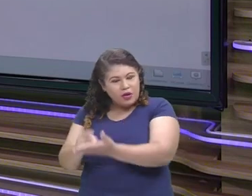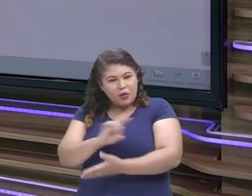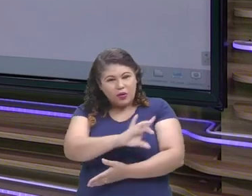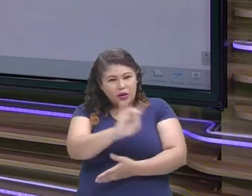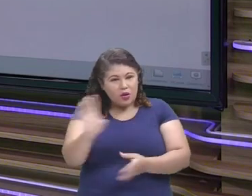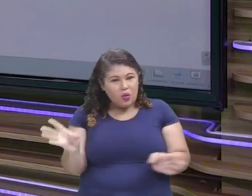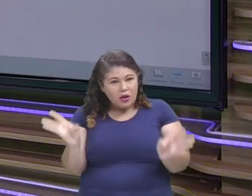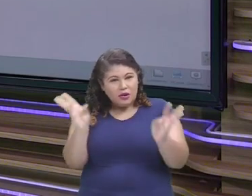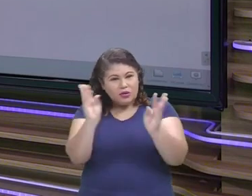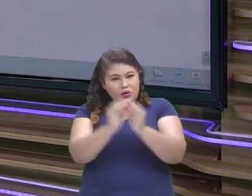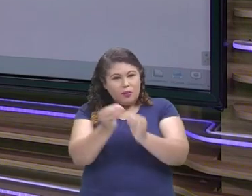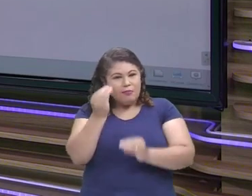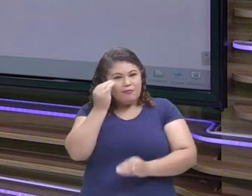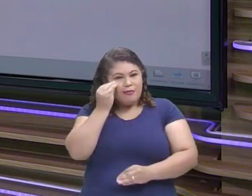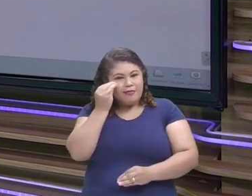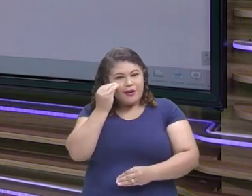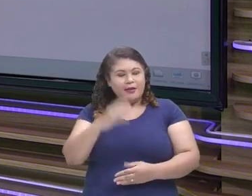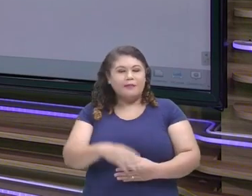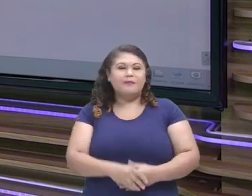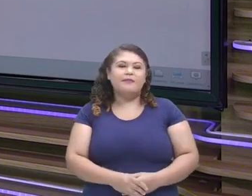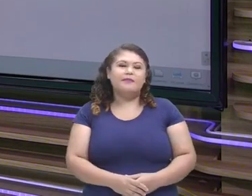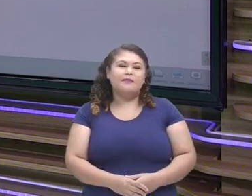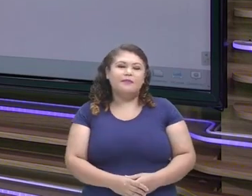resumo do conteúdo. Vamos lá?